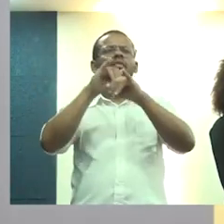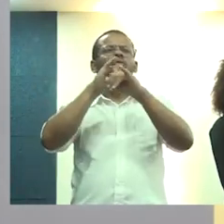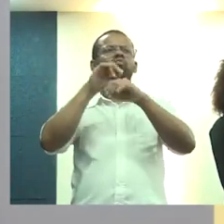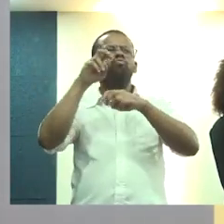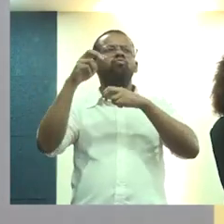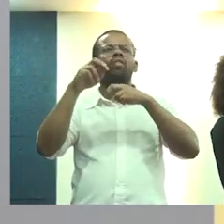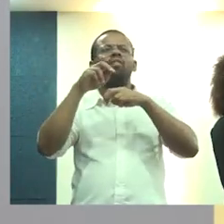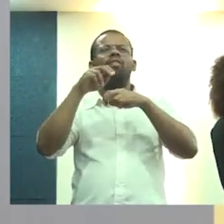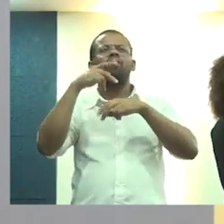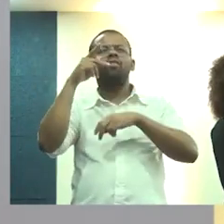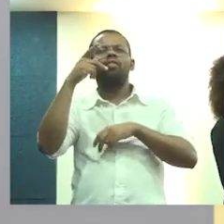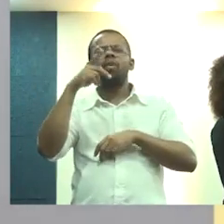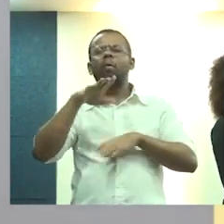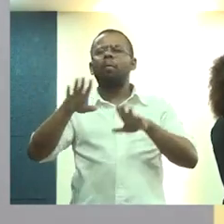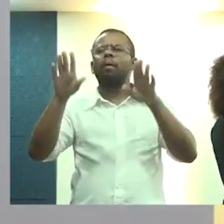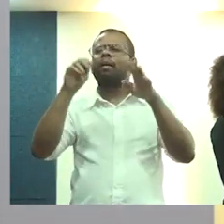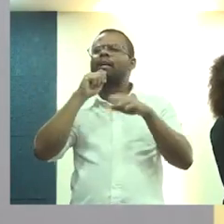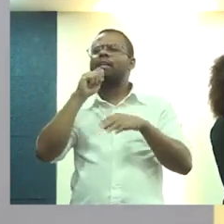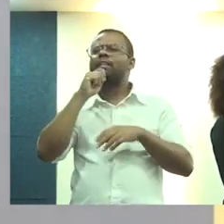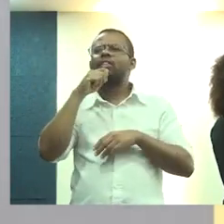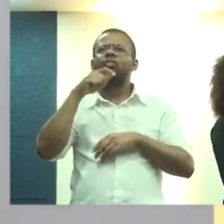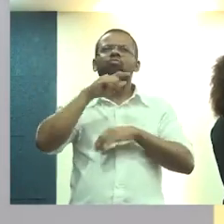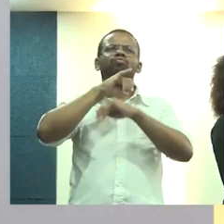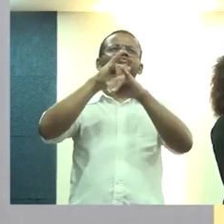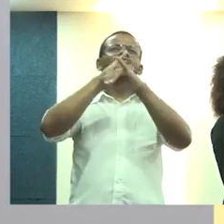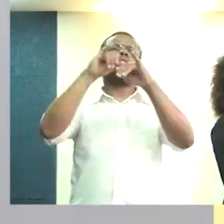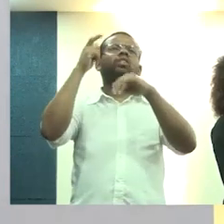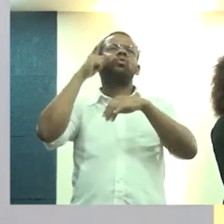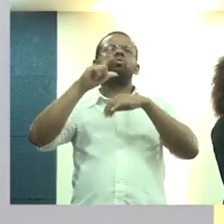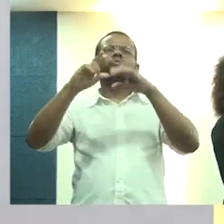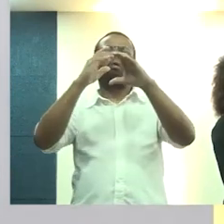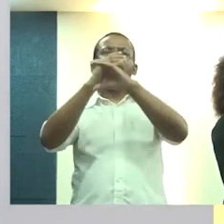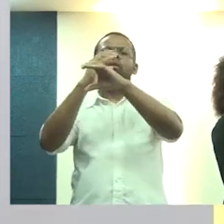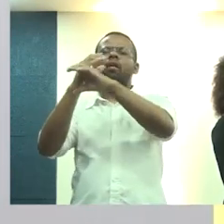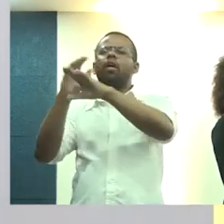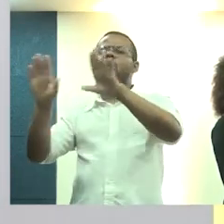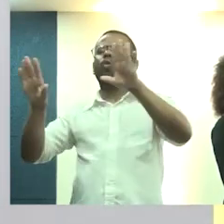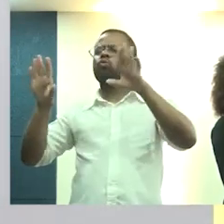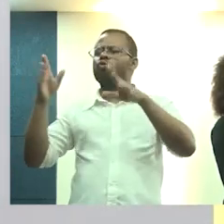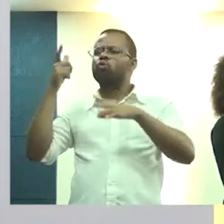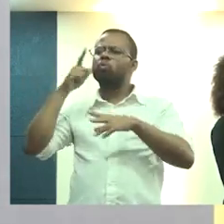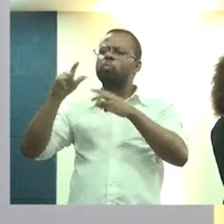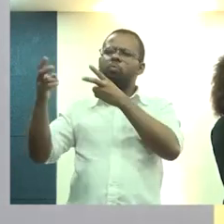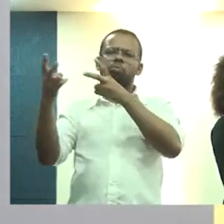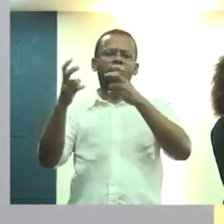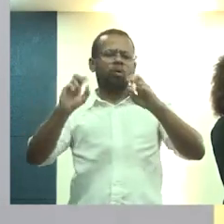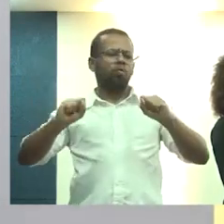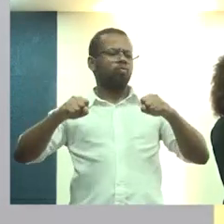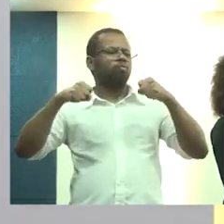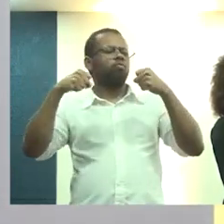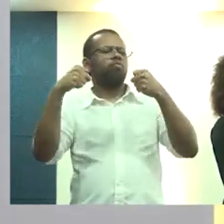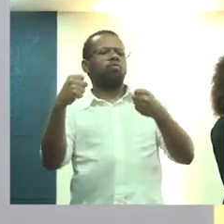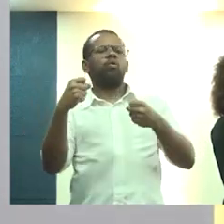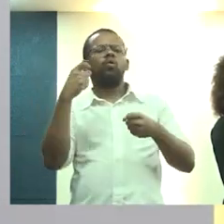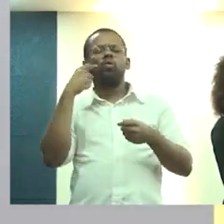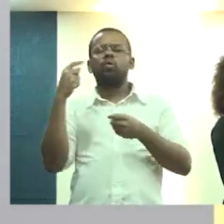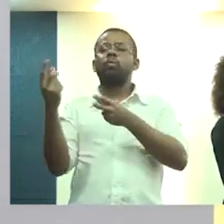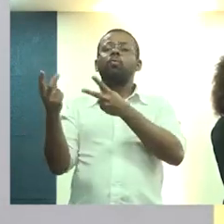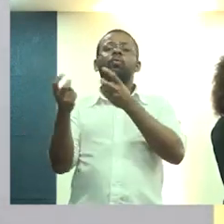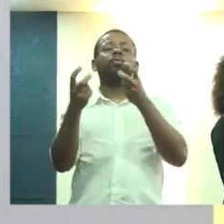isso, mas que eram ainda algumas vozes dissonantes. E hoje você já vê isso muito mais fortemente, você já vê isso